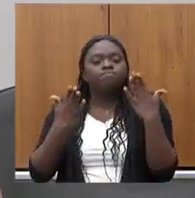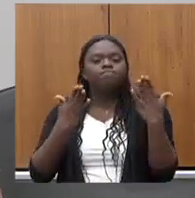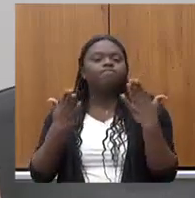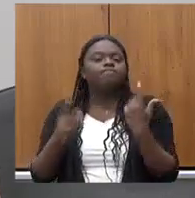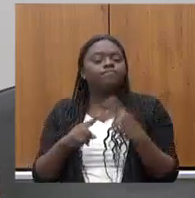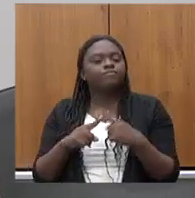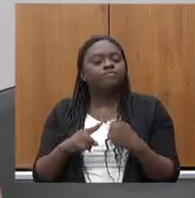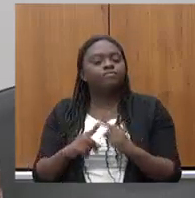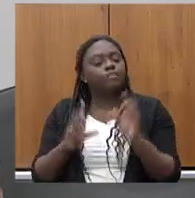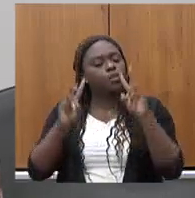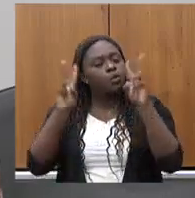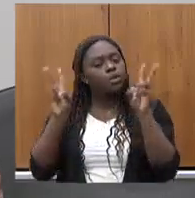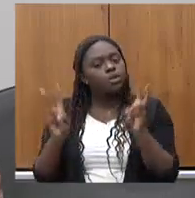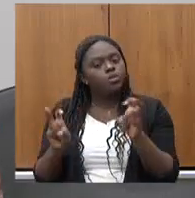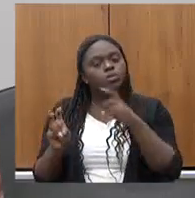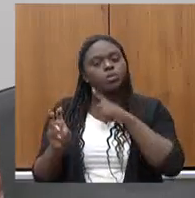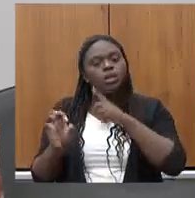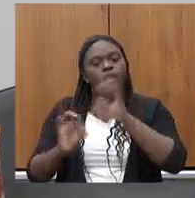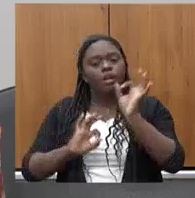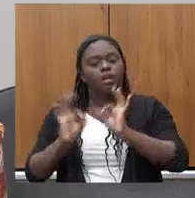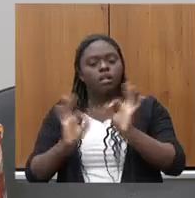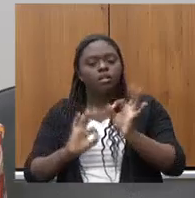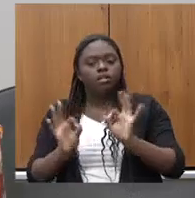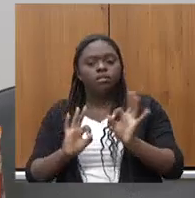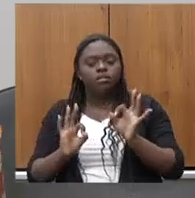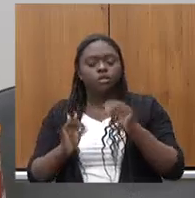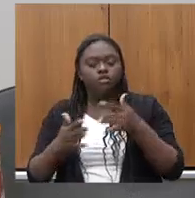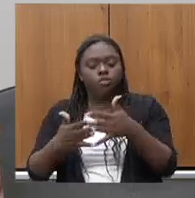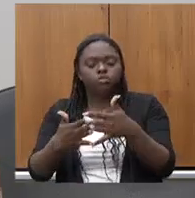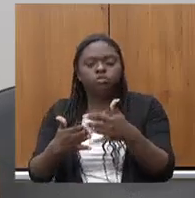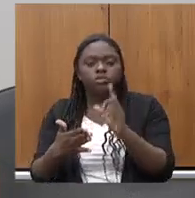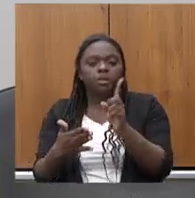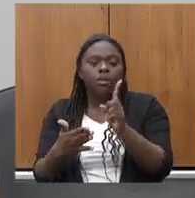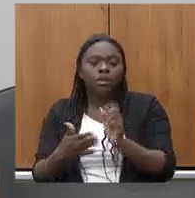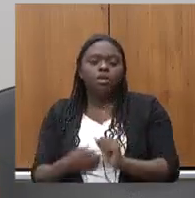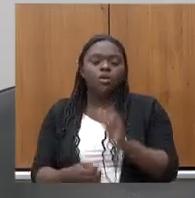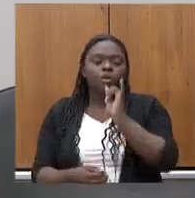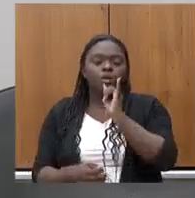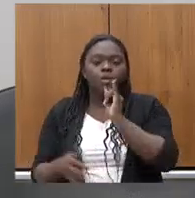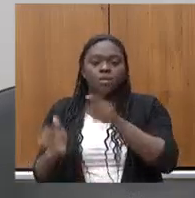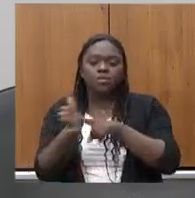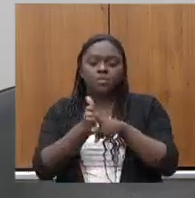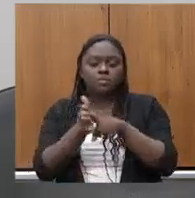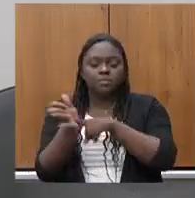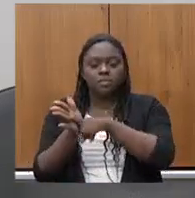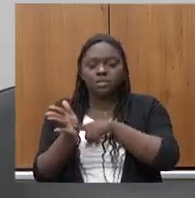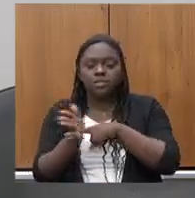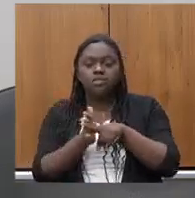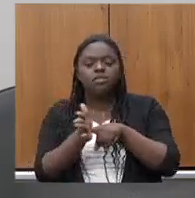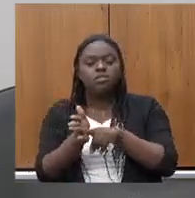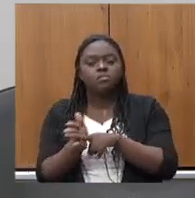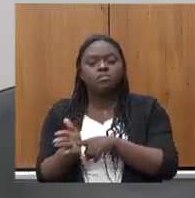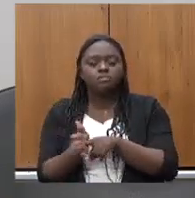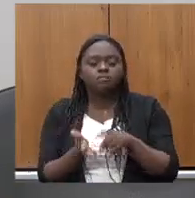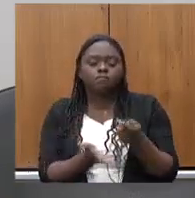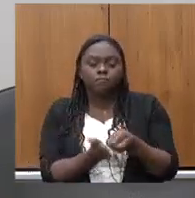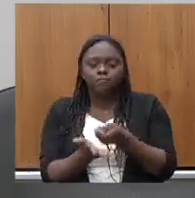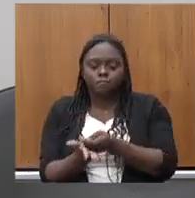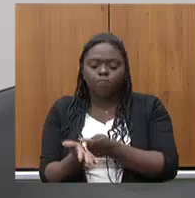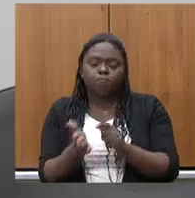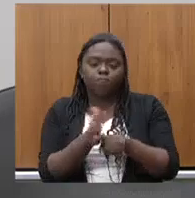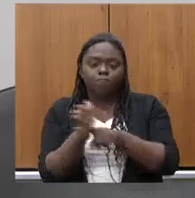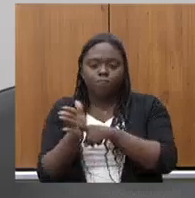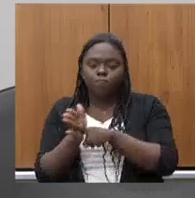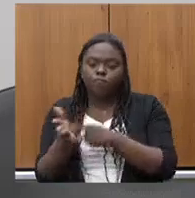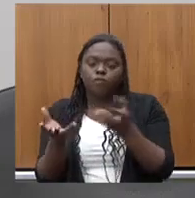execução e um planejamento que ele não é de tão curto prazo o caso das pesquisas do investimento na pesquisa então eu queria deixar